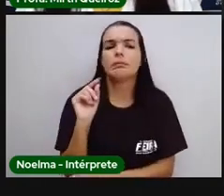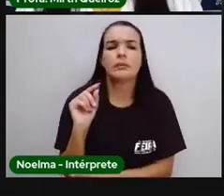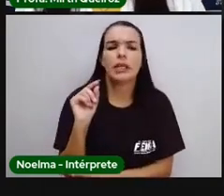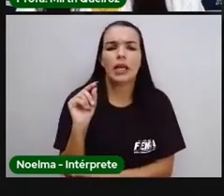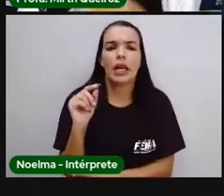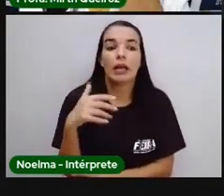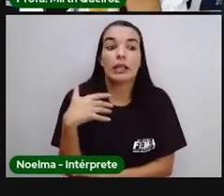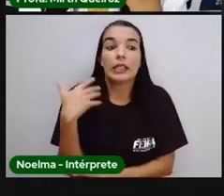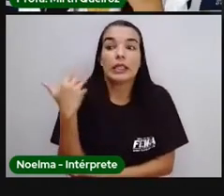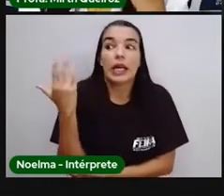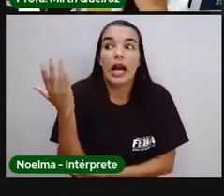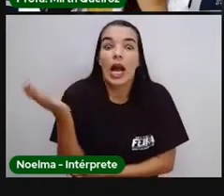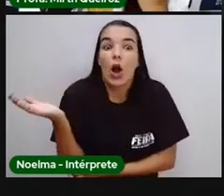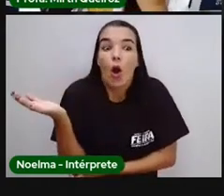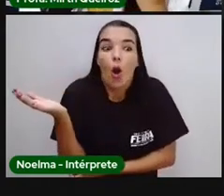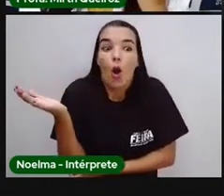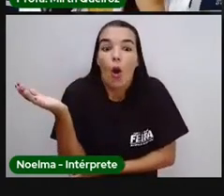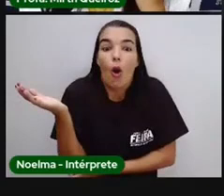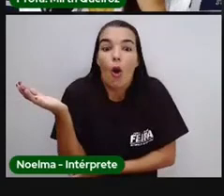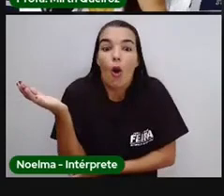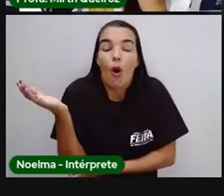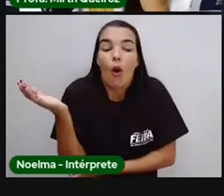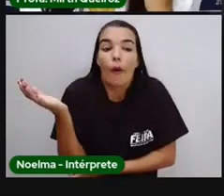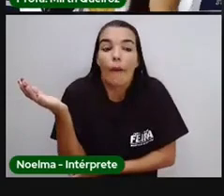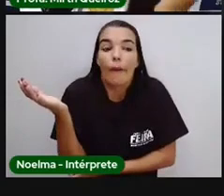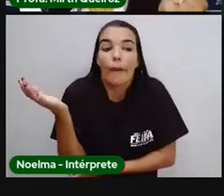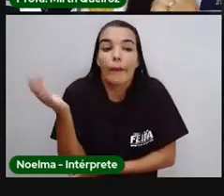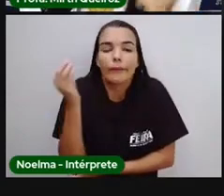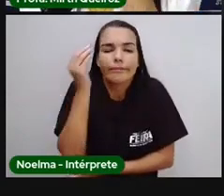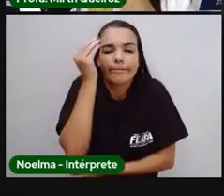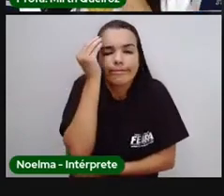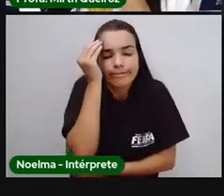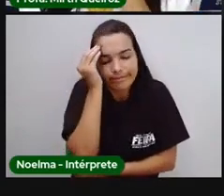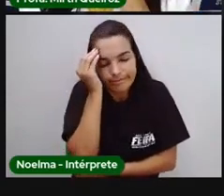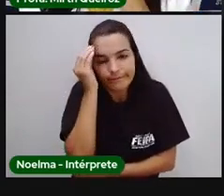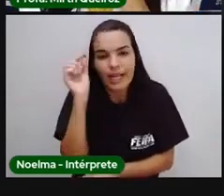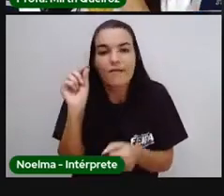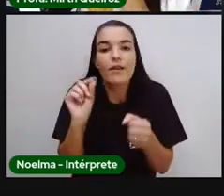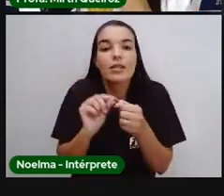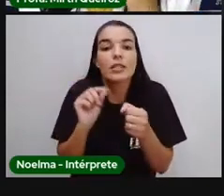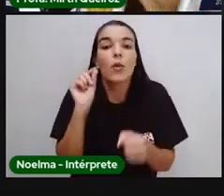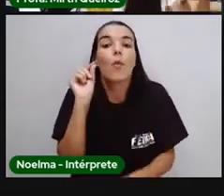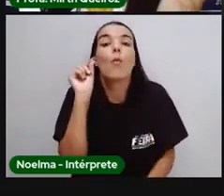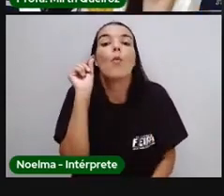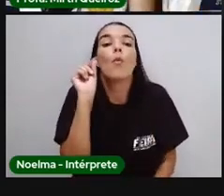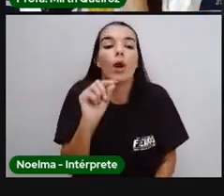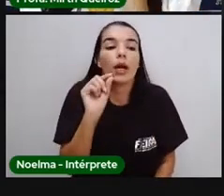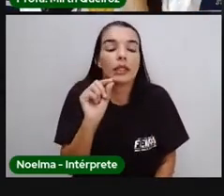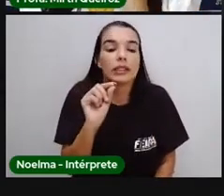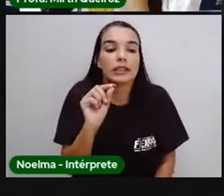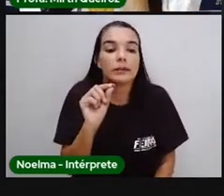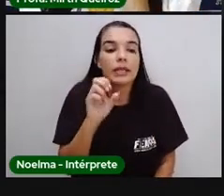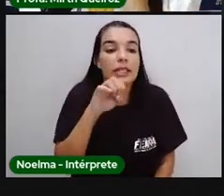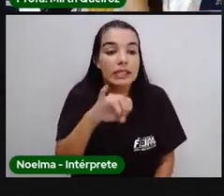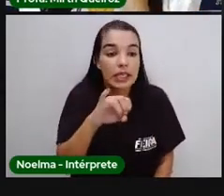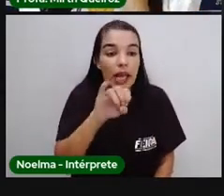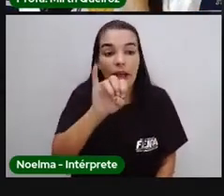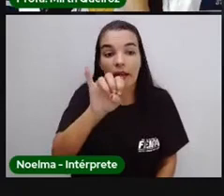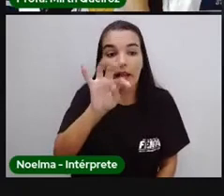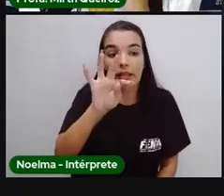E agora, seu José, o que nós vamos fazer? Se os italianos,